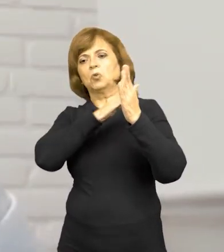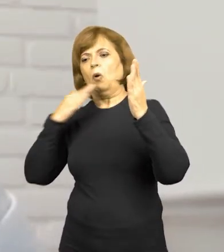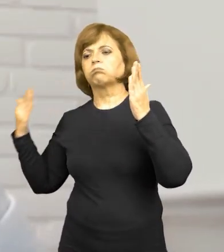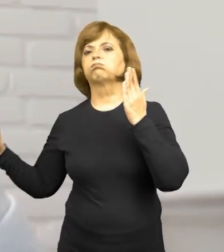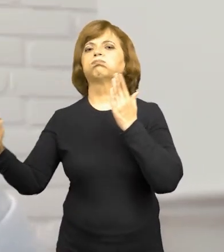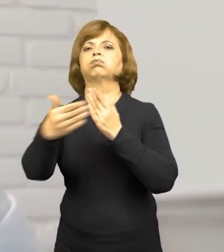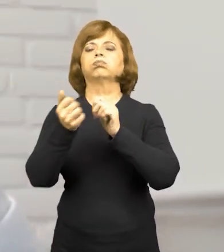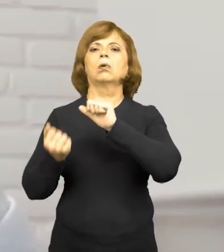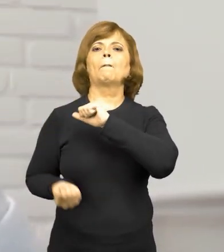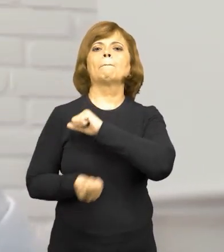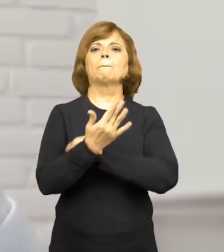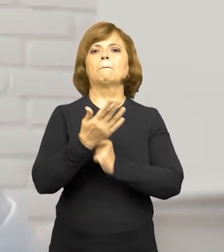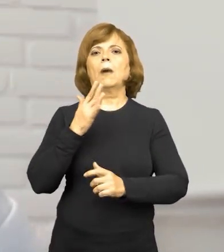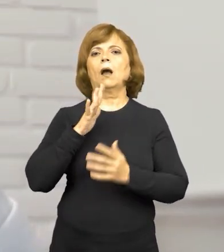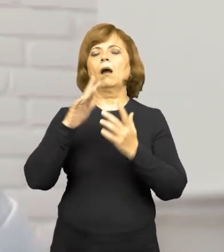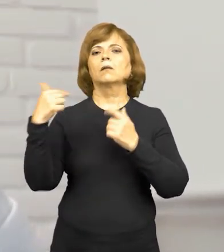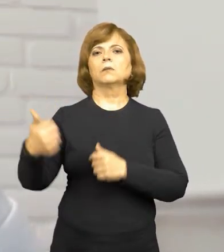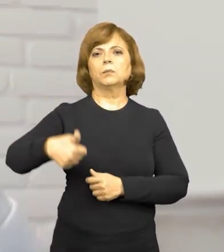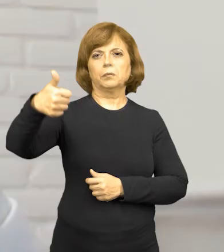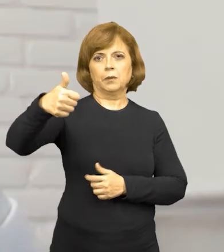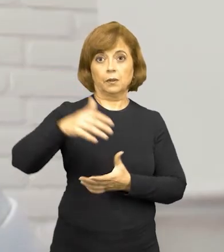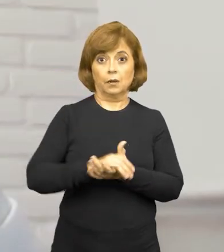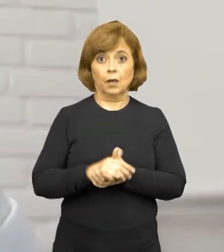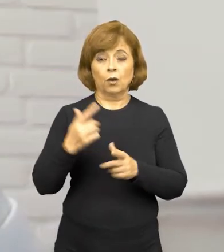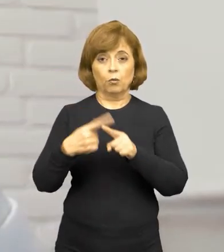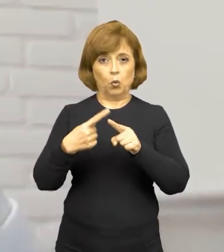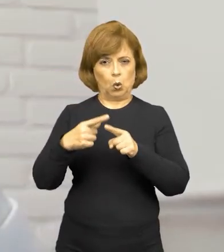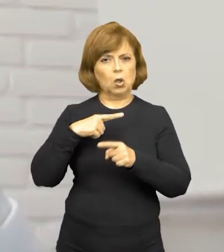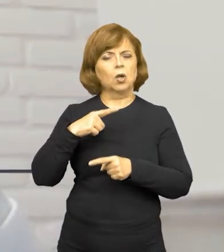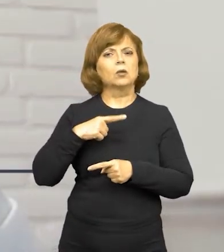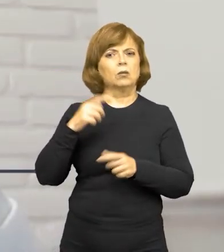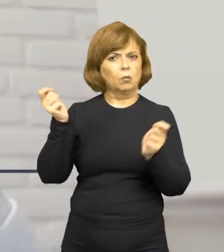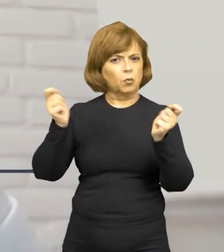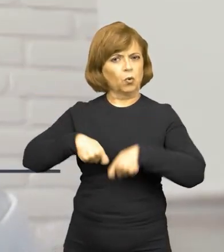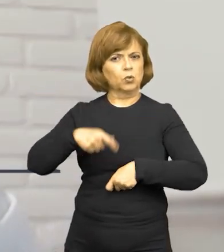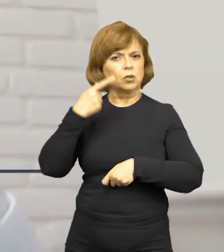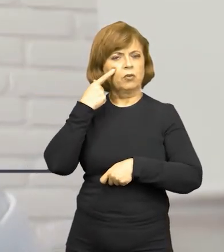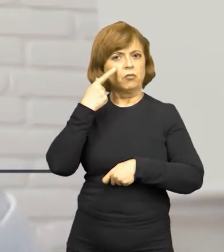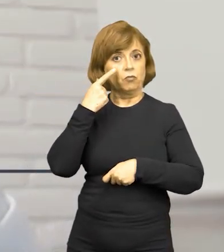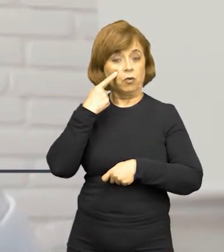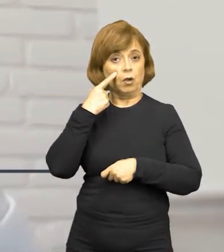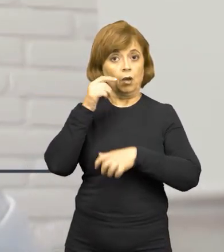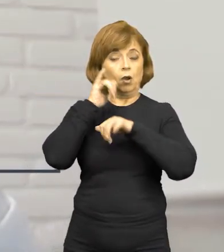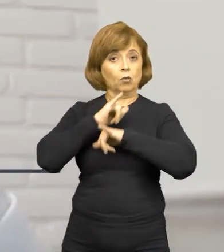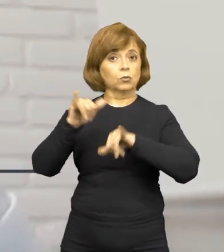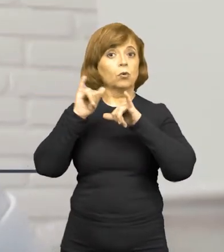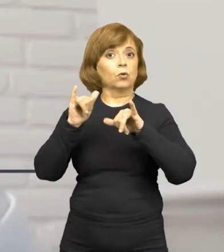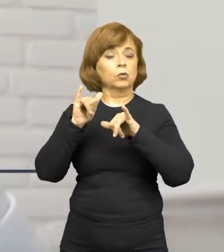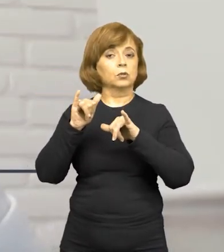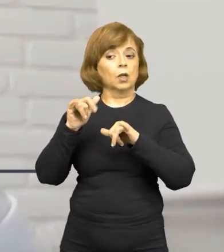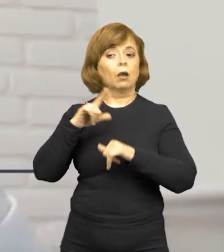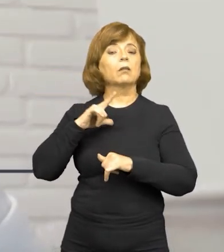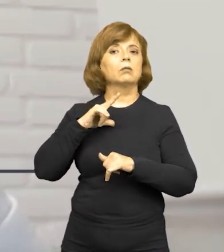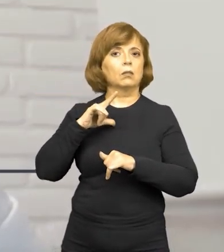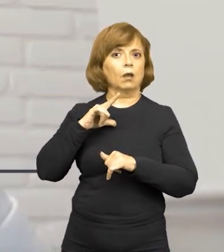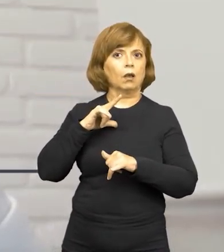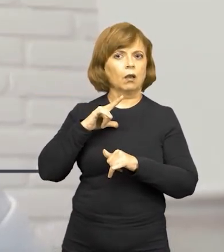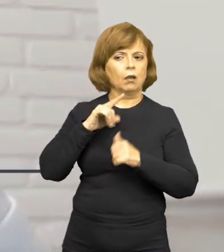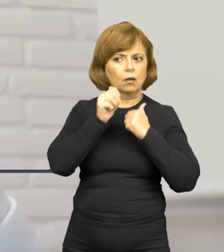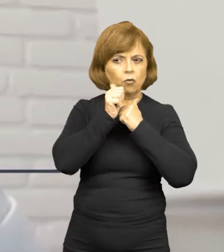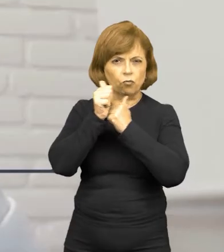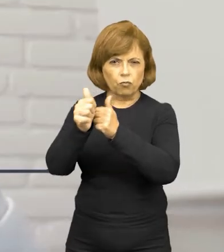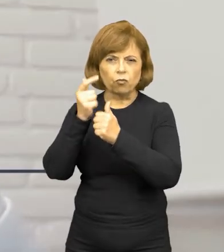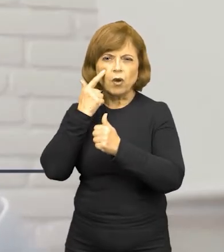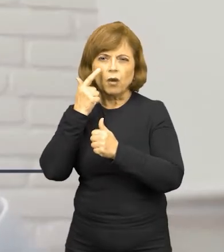concretamente identificados, em que é possível se averiguar e se apurar o noticiado, eles estão sendo devidamente